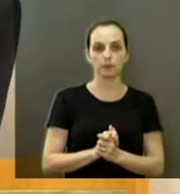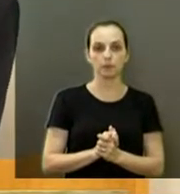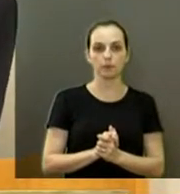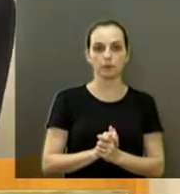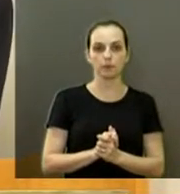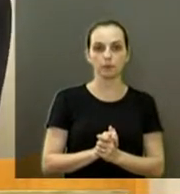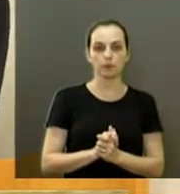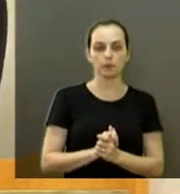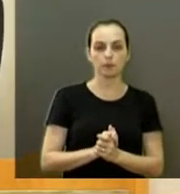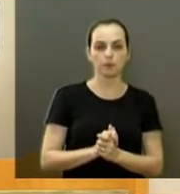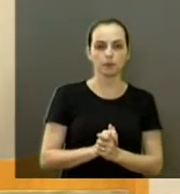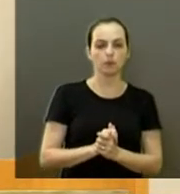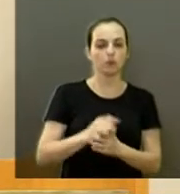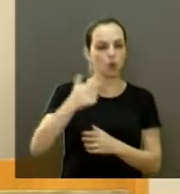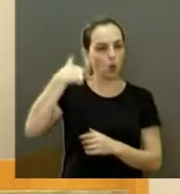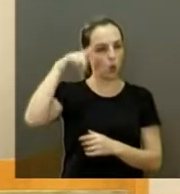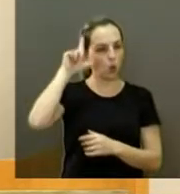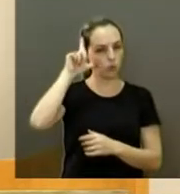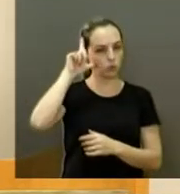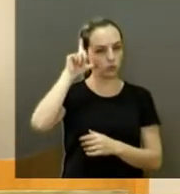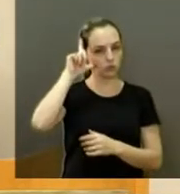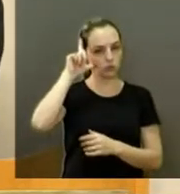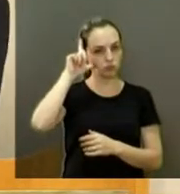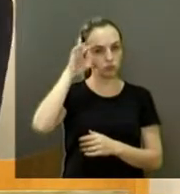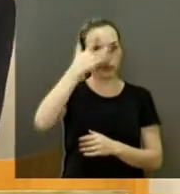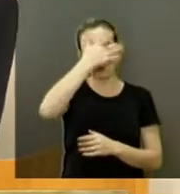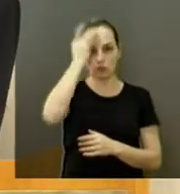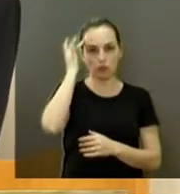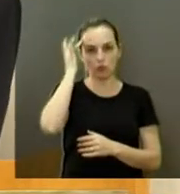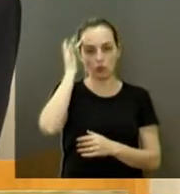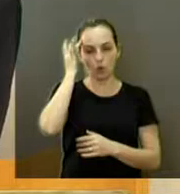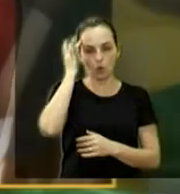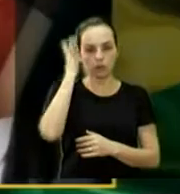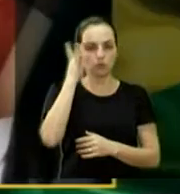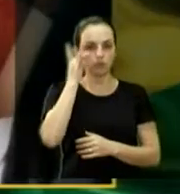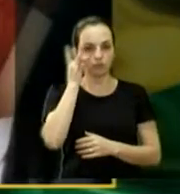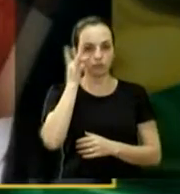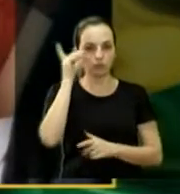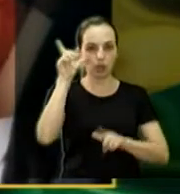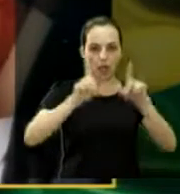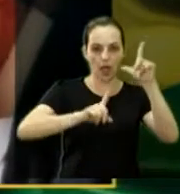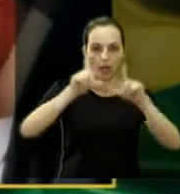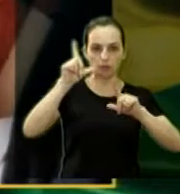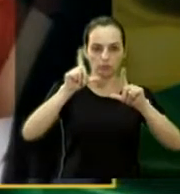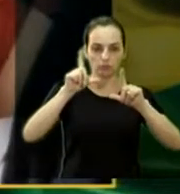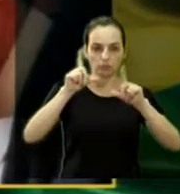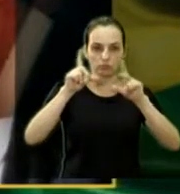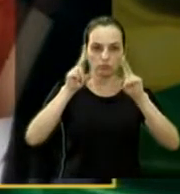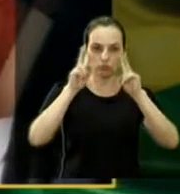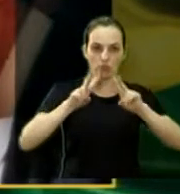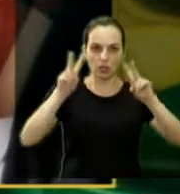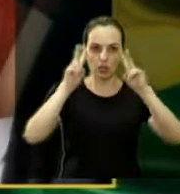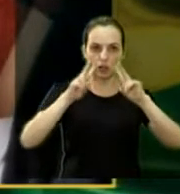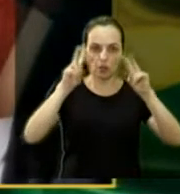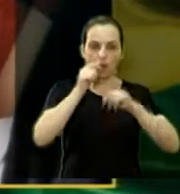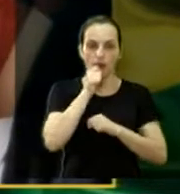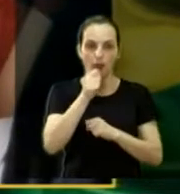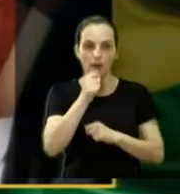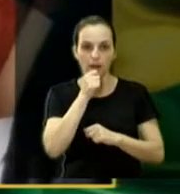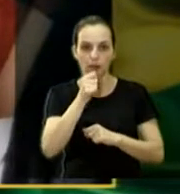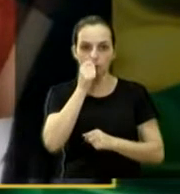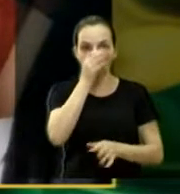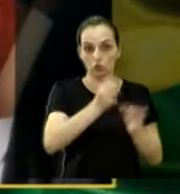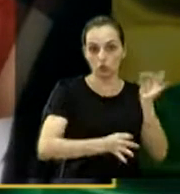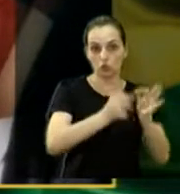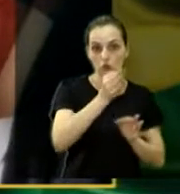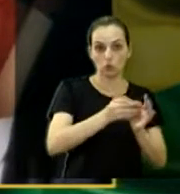Ontem, acho que todo mundo conseguiu participar e assistir da entrevista do juiz federal Sérgio